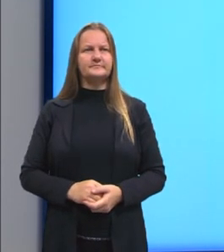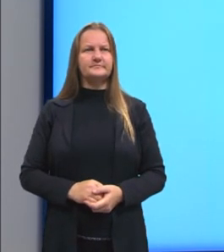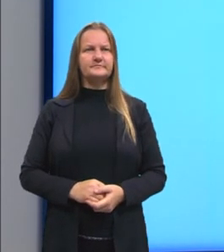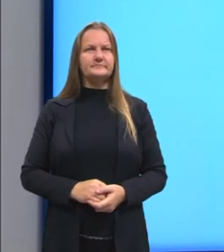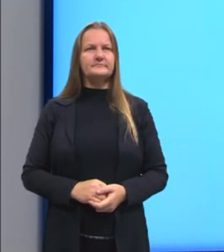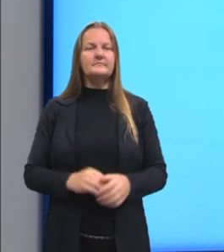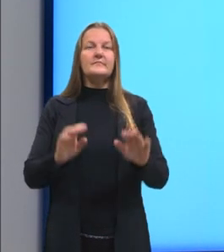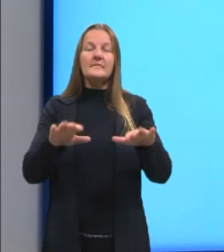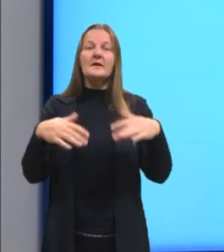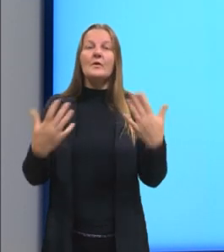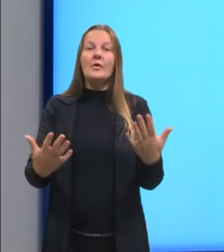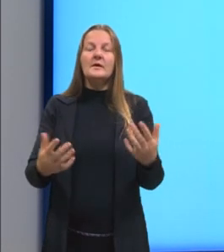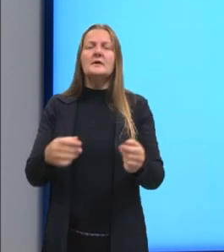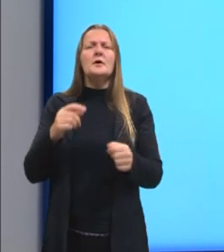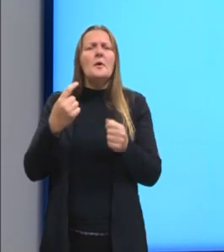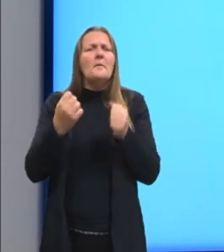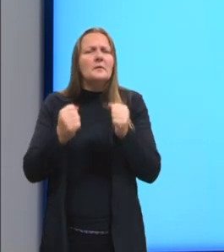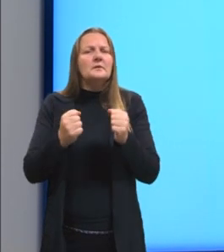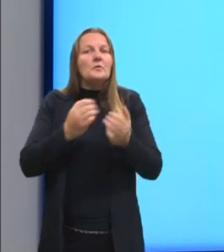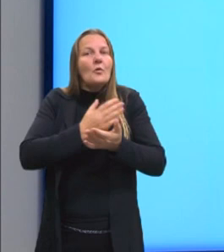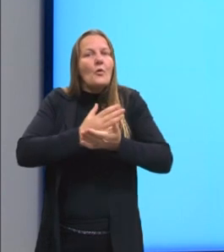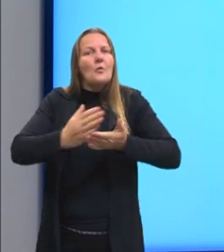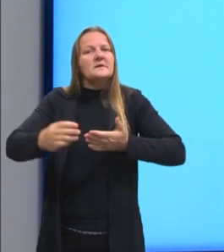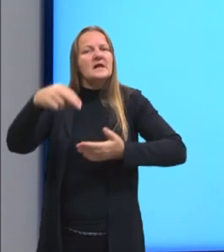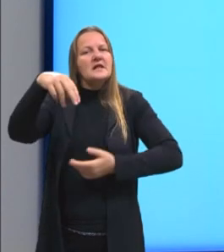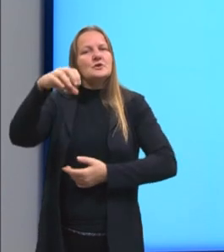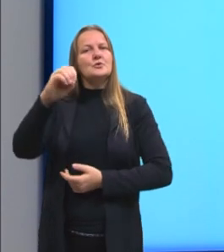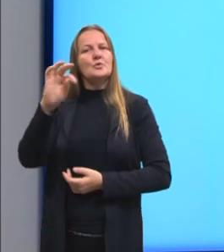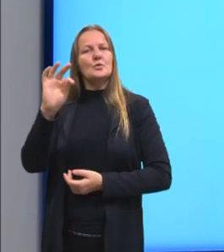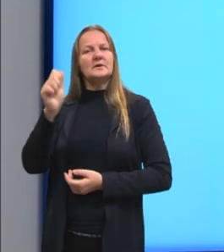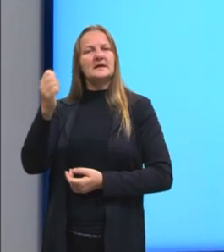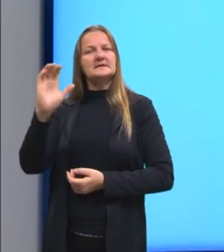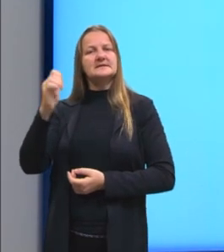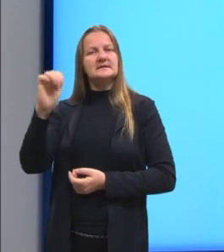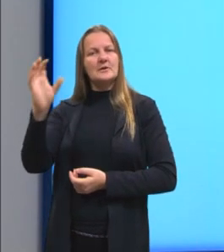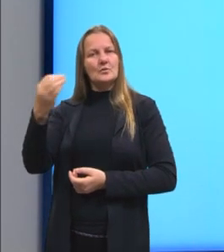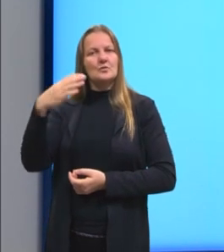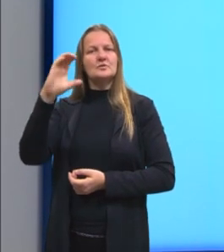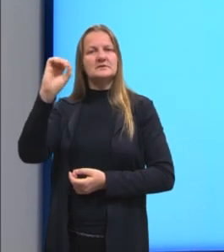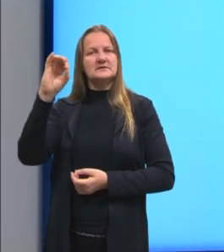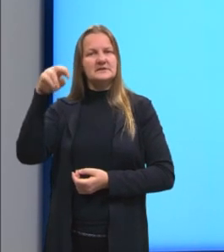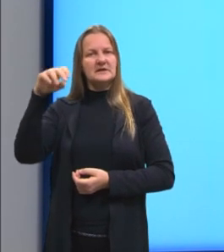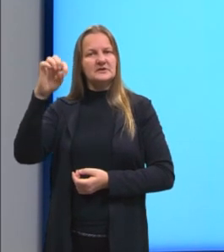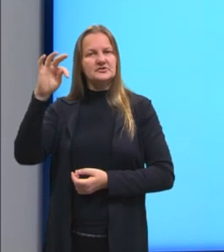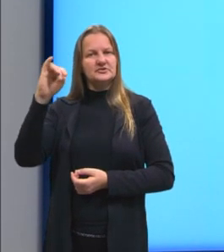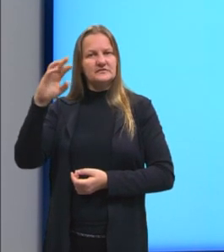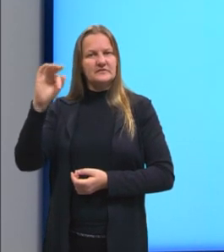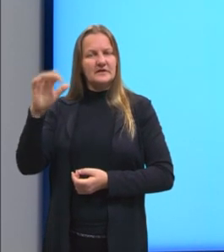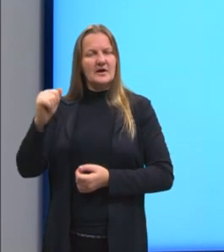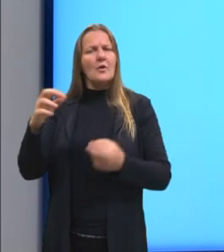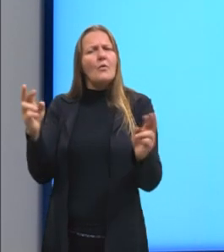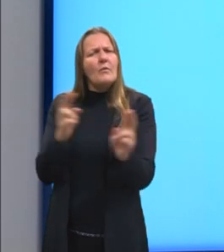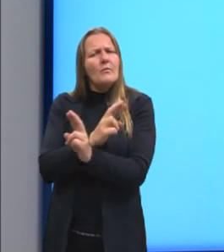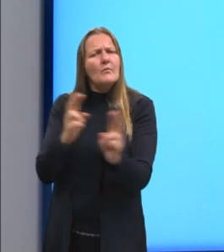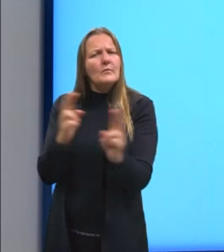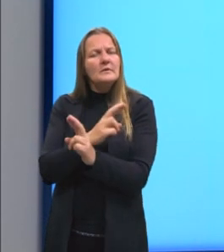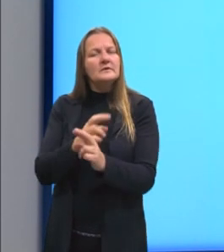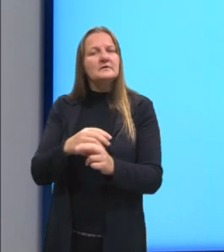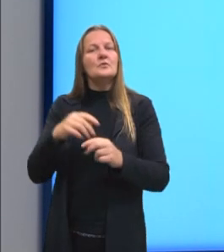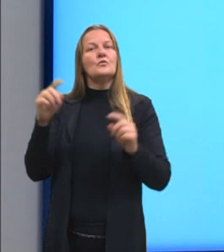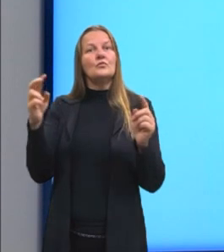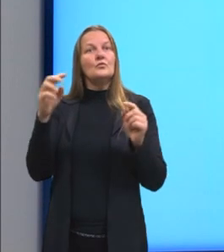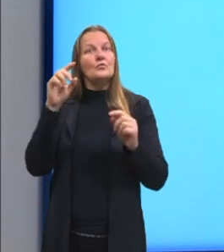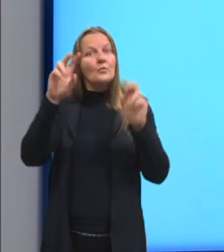Então, agora, nós podemos entrar na notação científica. E depois eu vou mostrar para vocês qual é a relação da